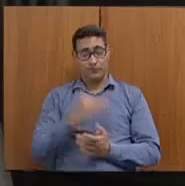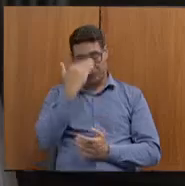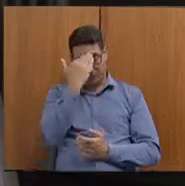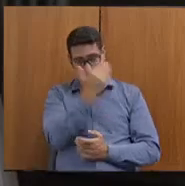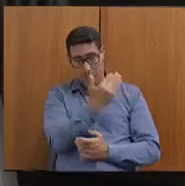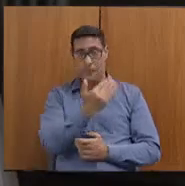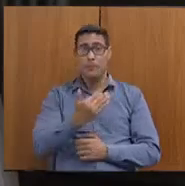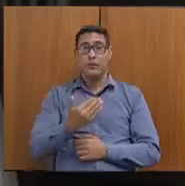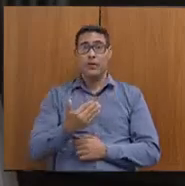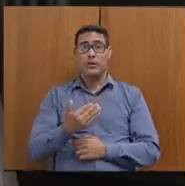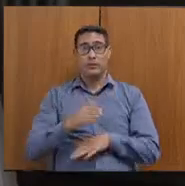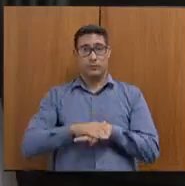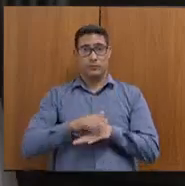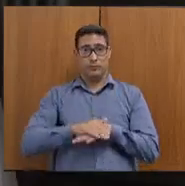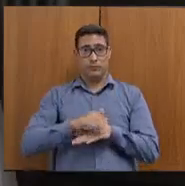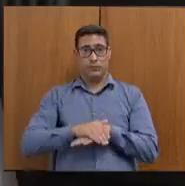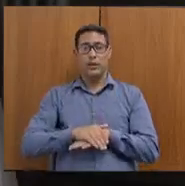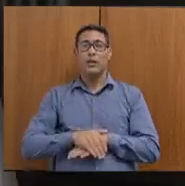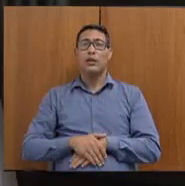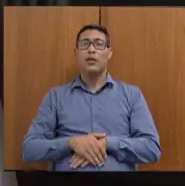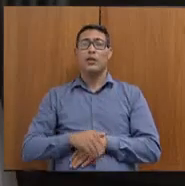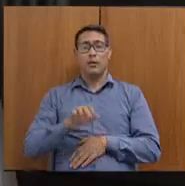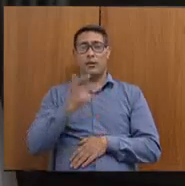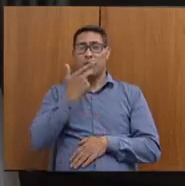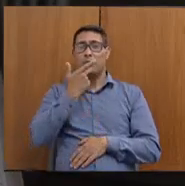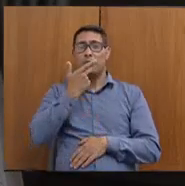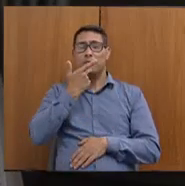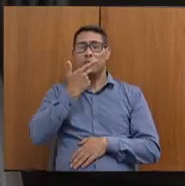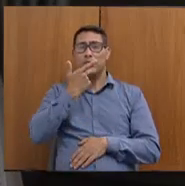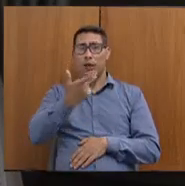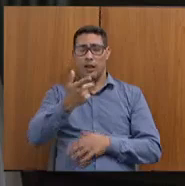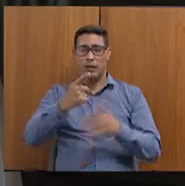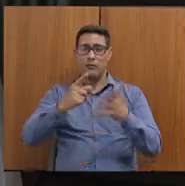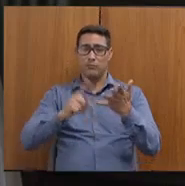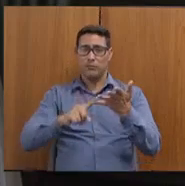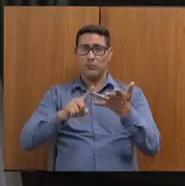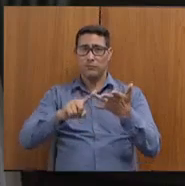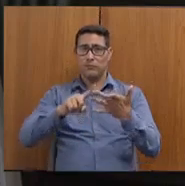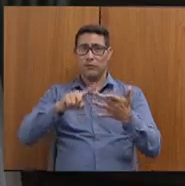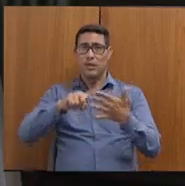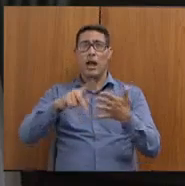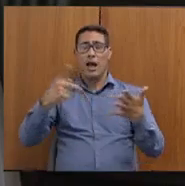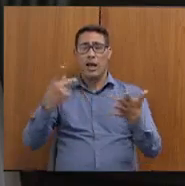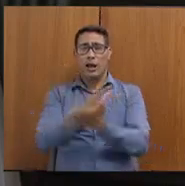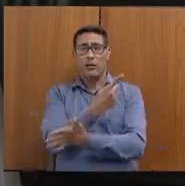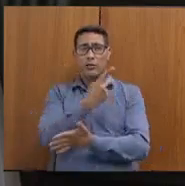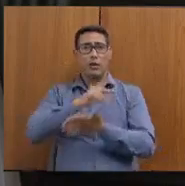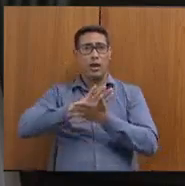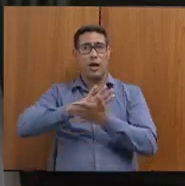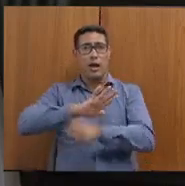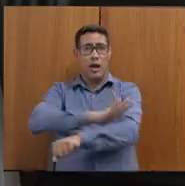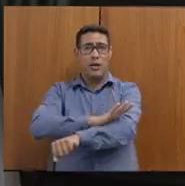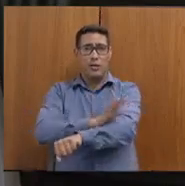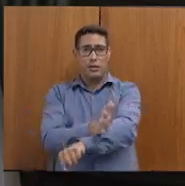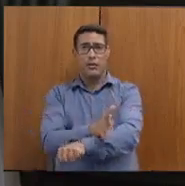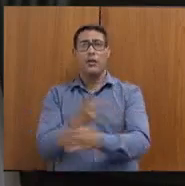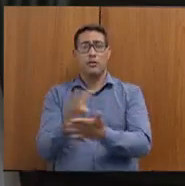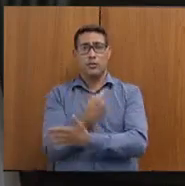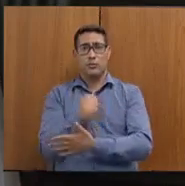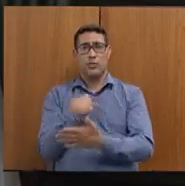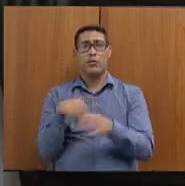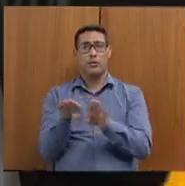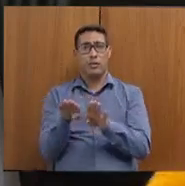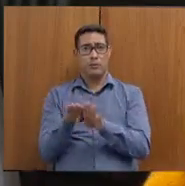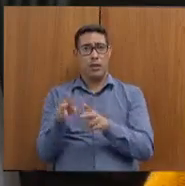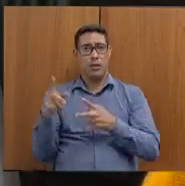Se eu for nominar a quantidade de atos racistas que eu sofri também, quando você conta esse caso, é isso.